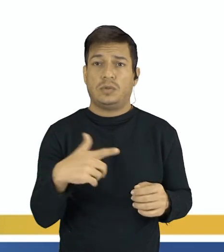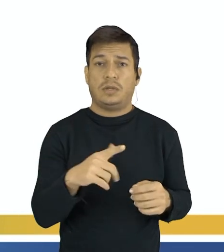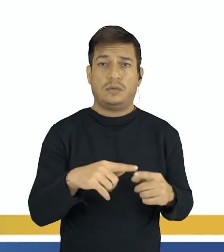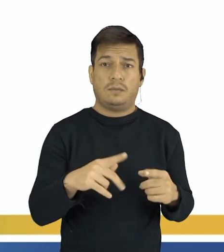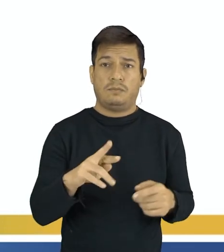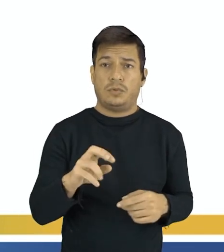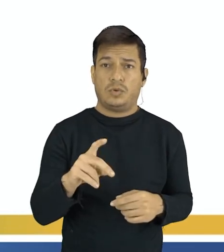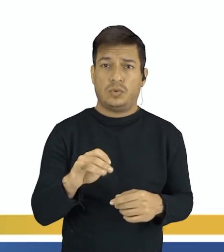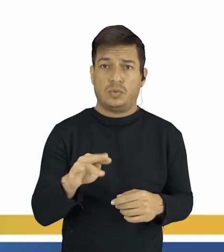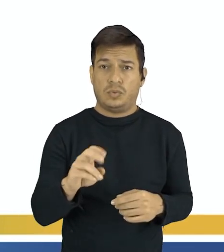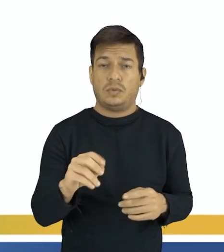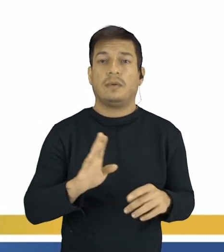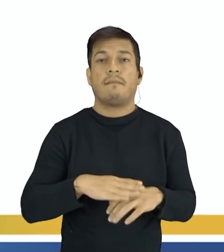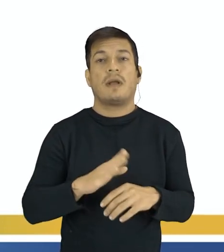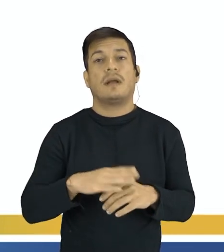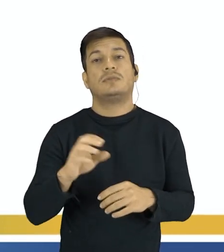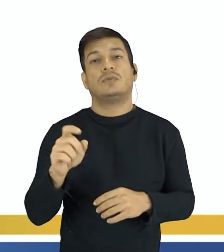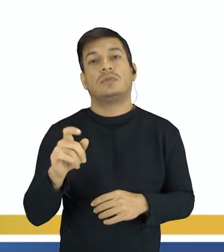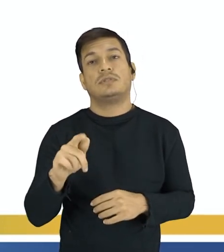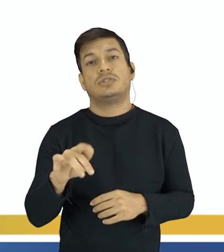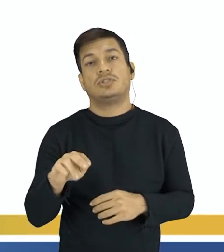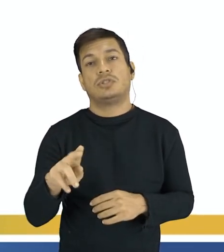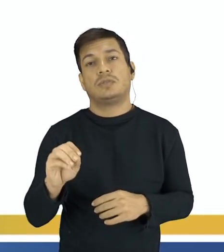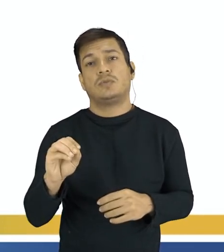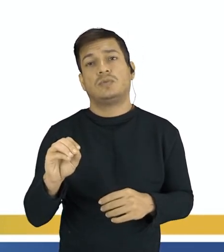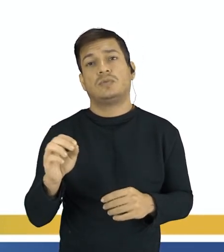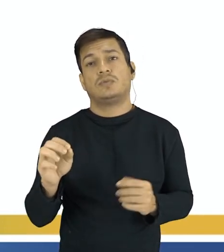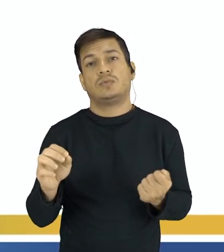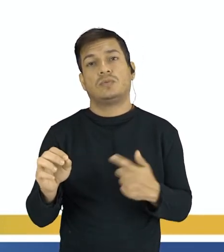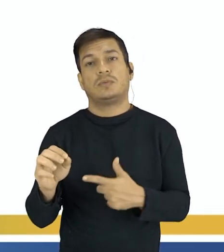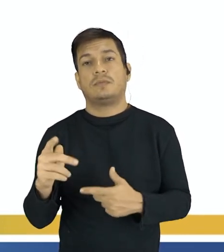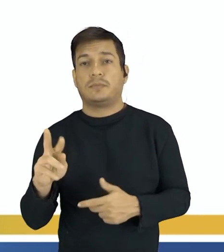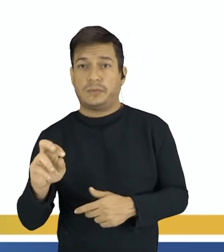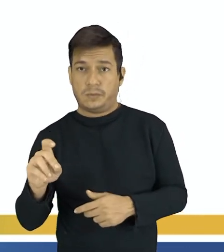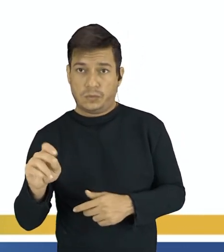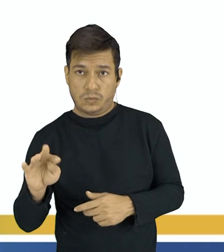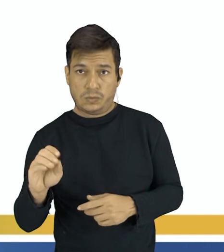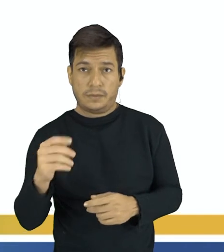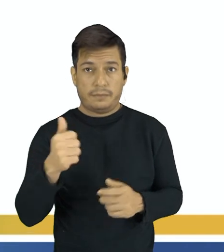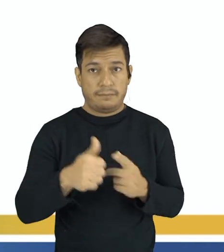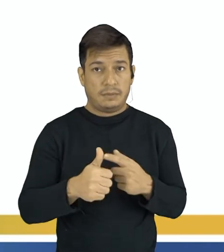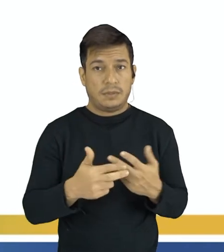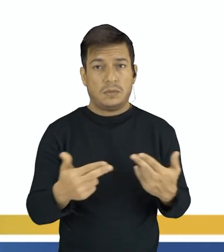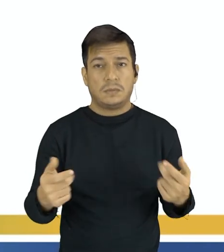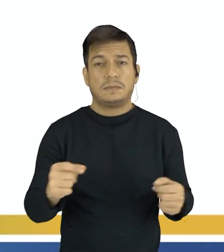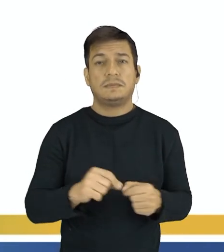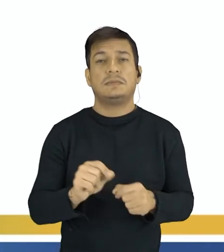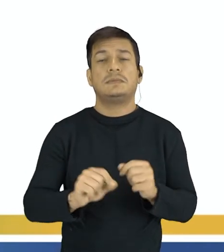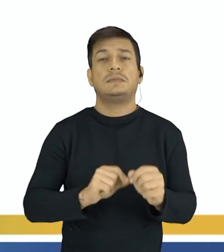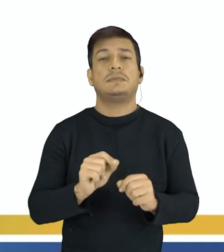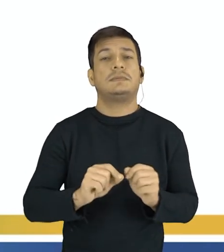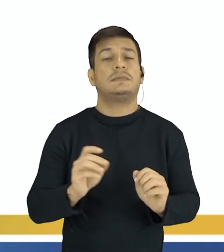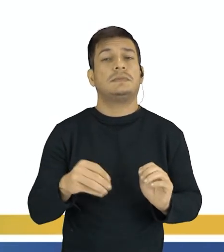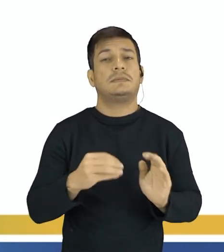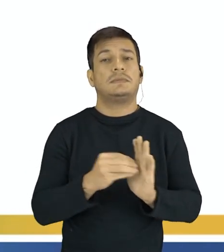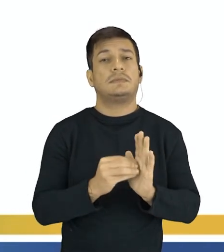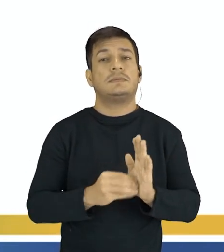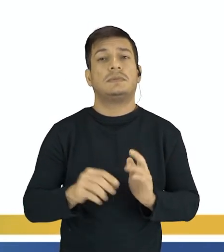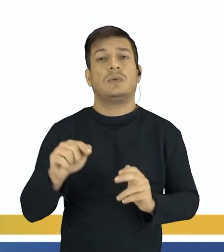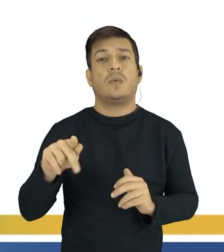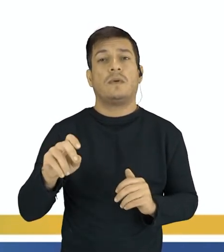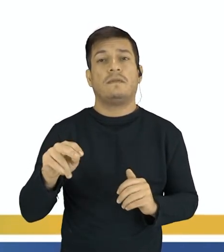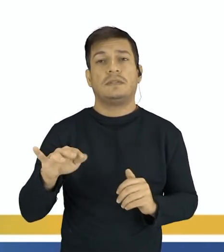produto e mais oxigênio no reagente do que no produto. Primeira coisa, a gente tem que atribuir um